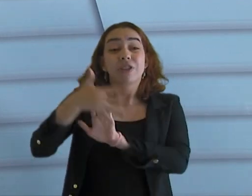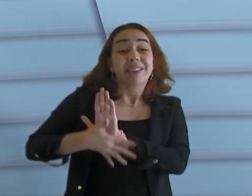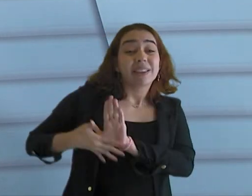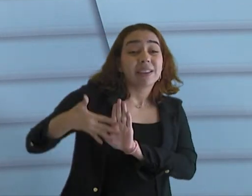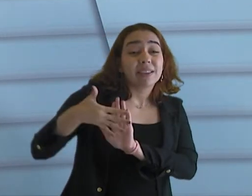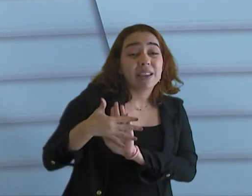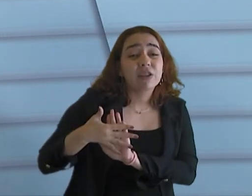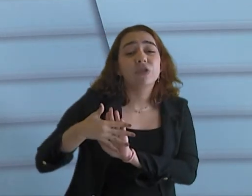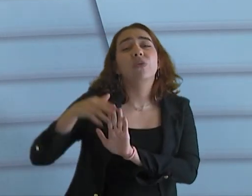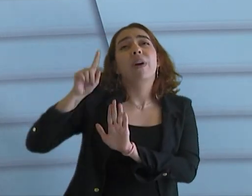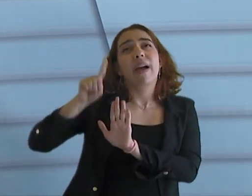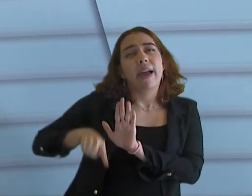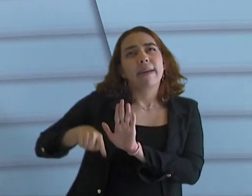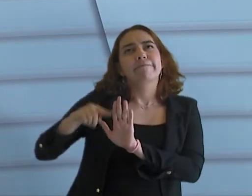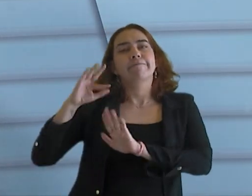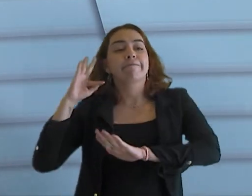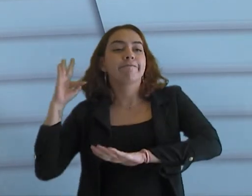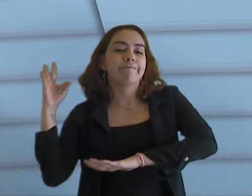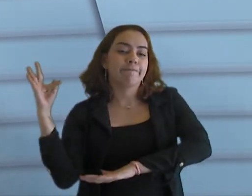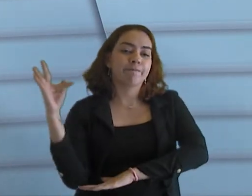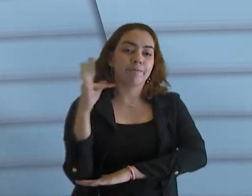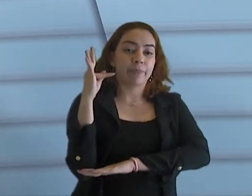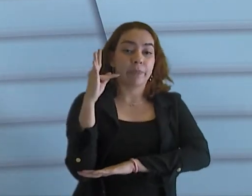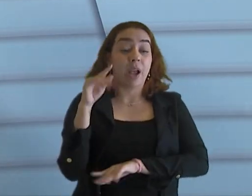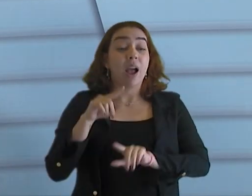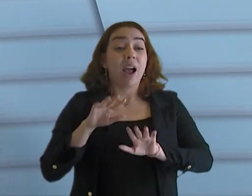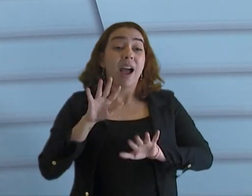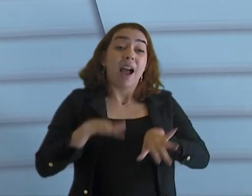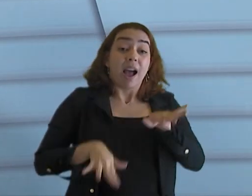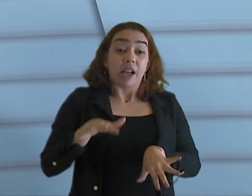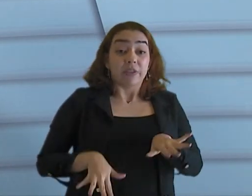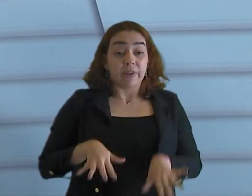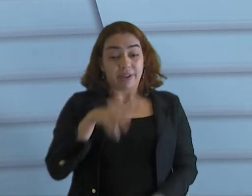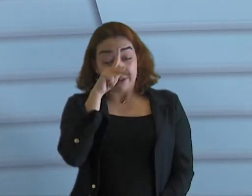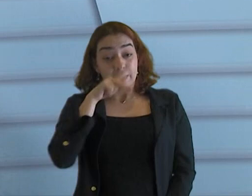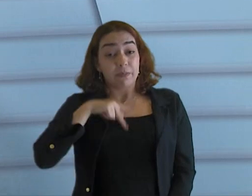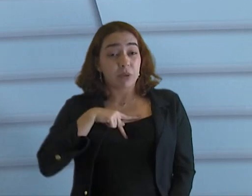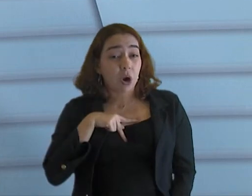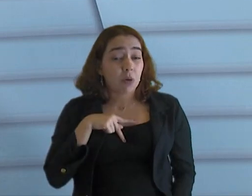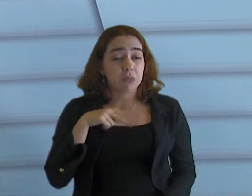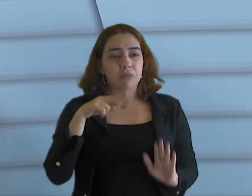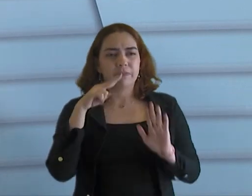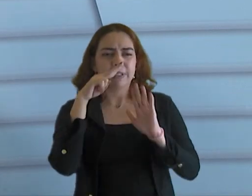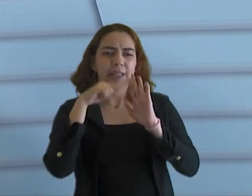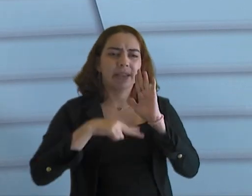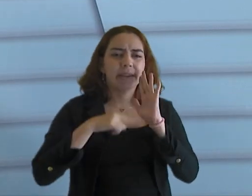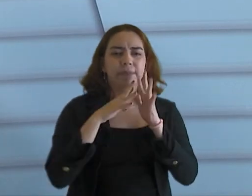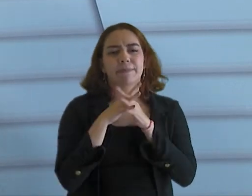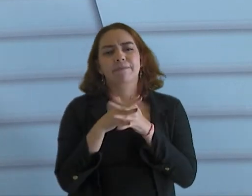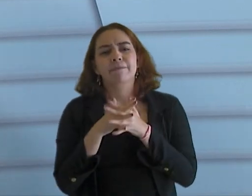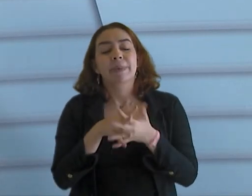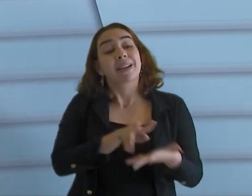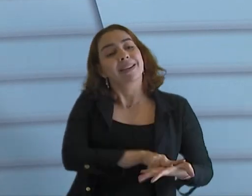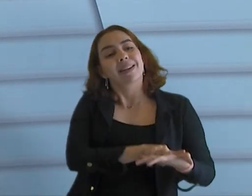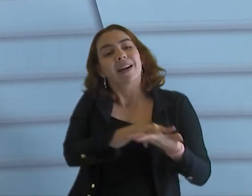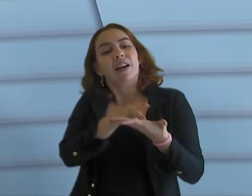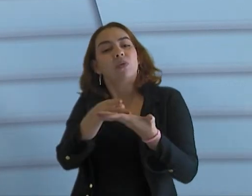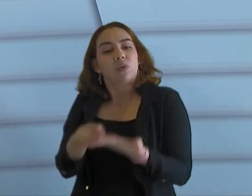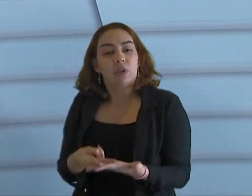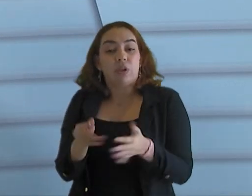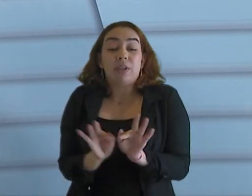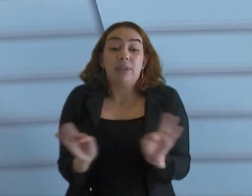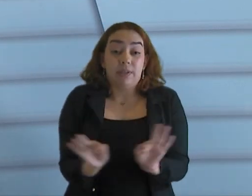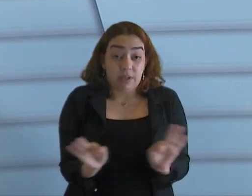para nós que trabalhamos lá, acaba sendo complicado. Para nós que trabalhamos lá. Então, a gente tem que transformar isso em uma linguagem mais